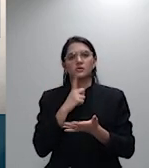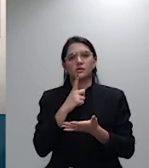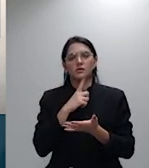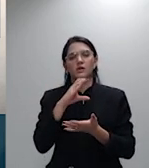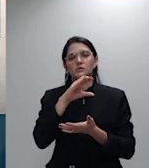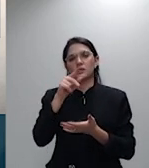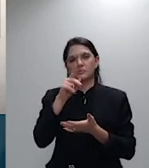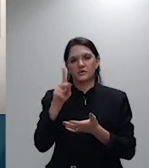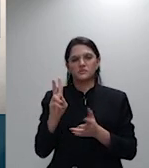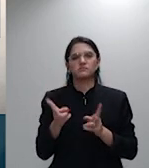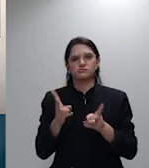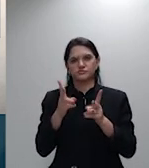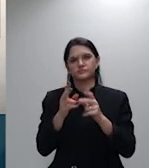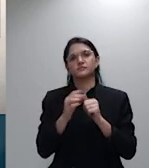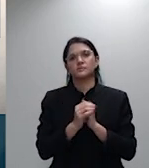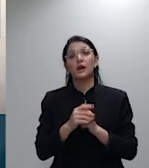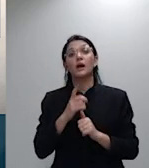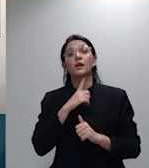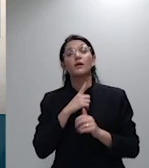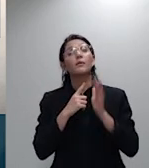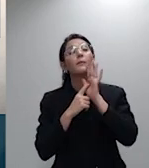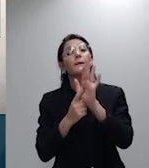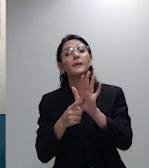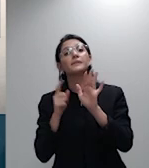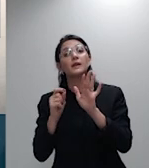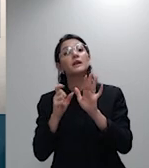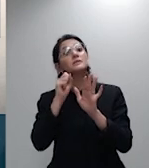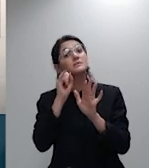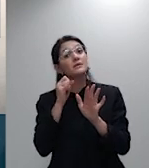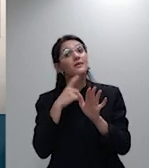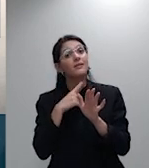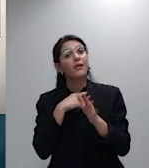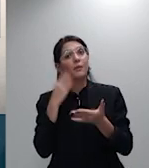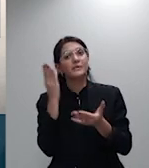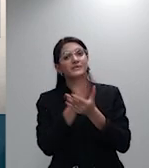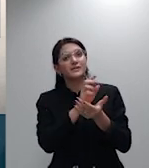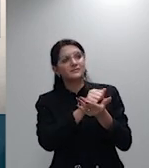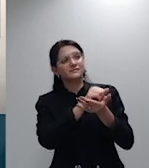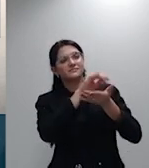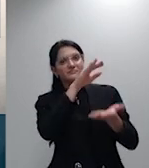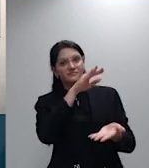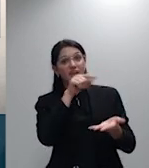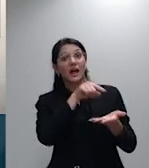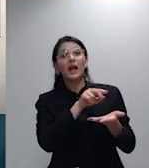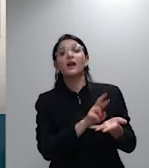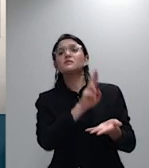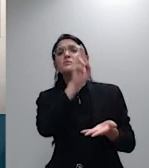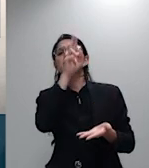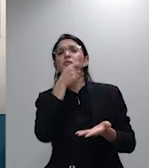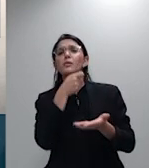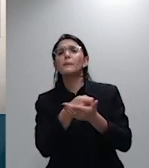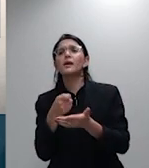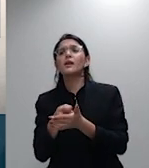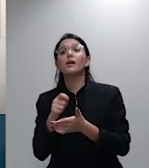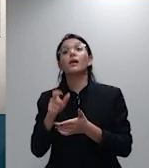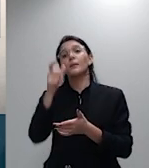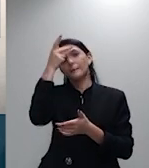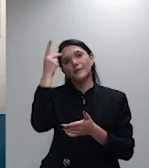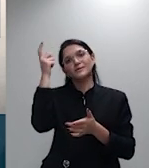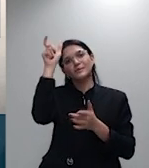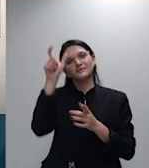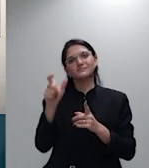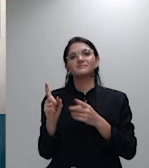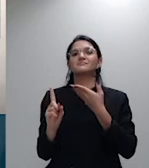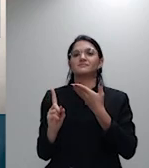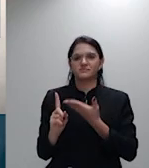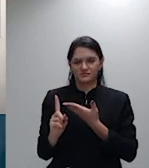probatório, na hipótese desses autos, seria do autor, para que não pare dúvida, da própria parte que